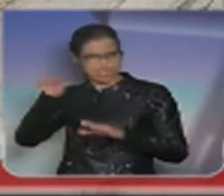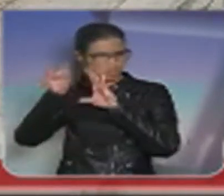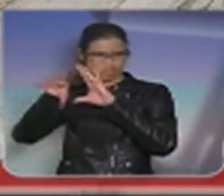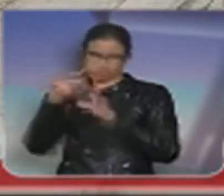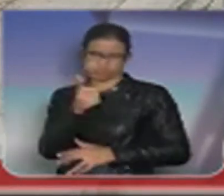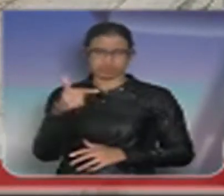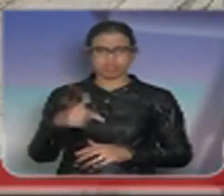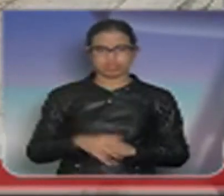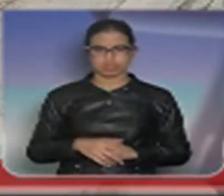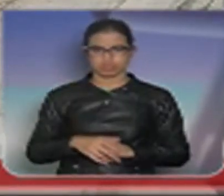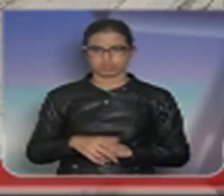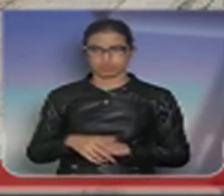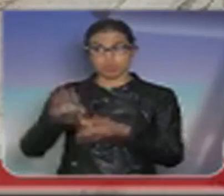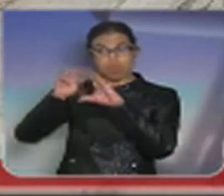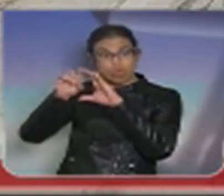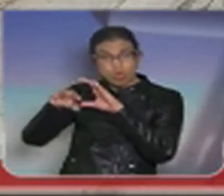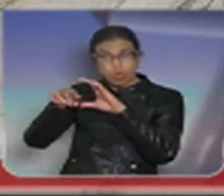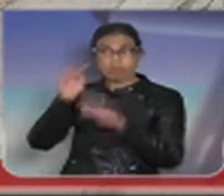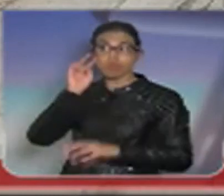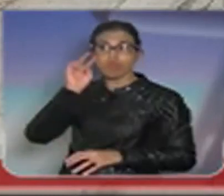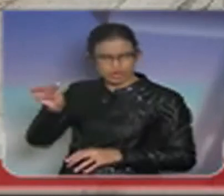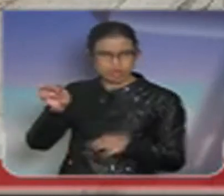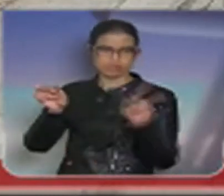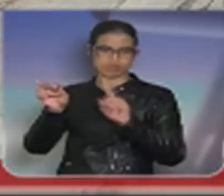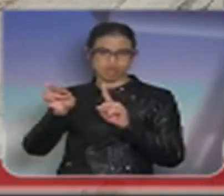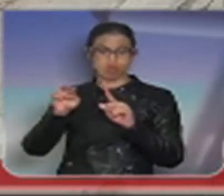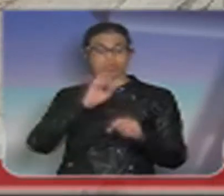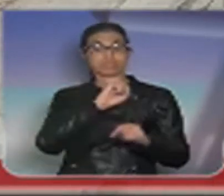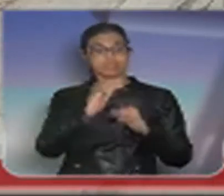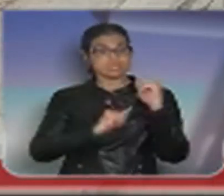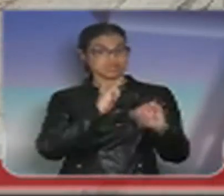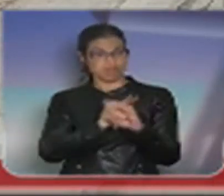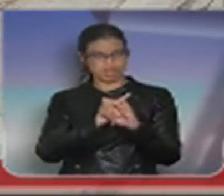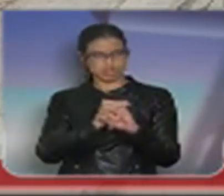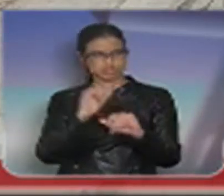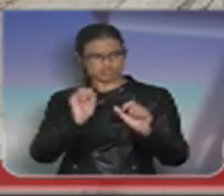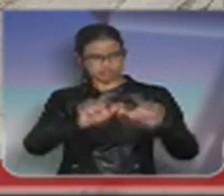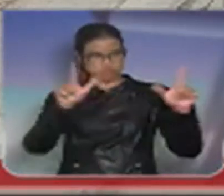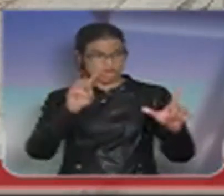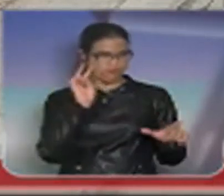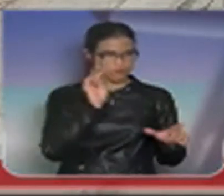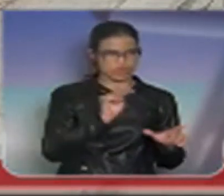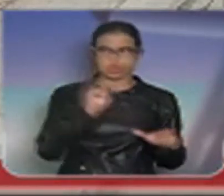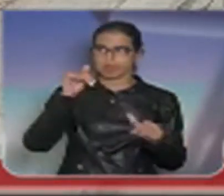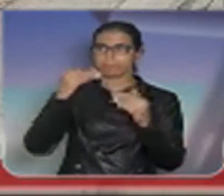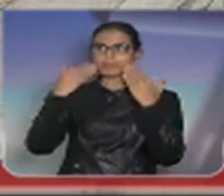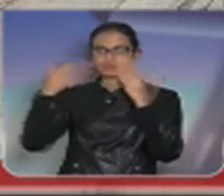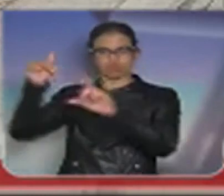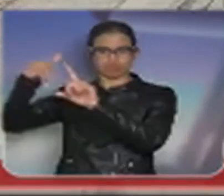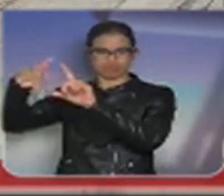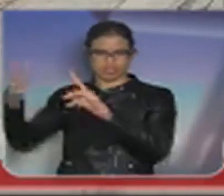tanto que eu fiquei sabendo desse fato pela rede social. Aconselho, quem se sente incomodado, simplesmente